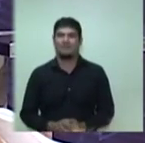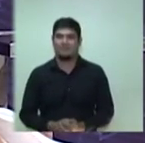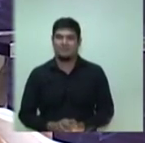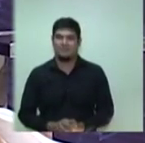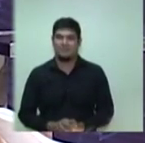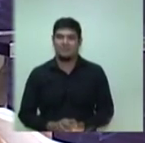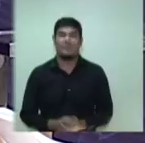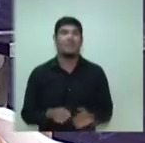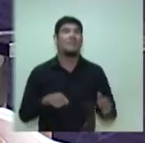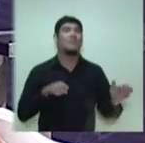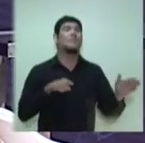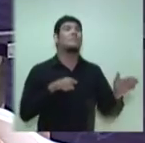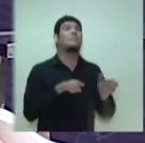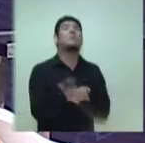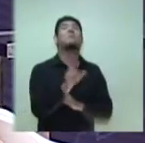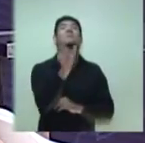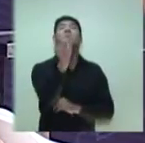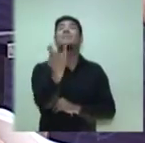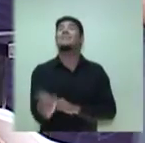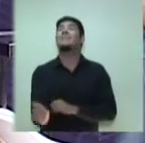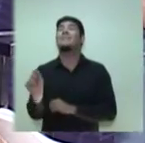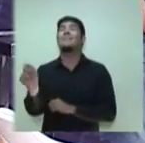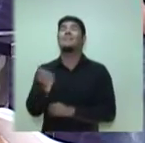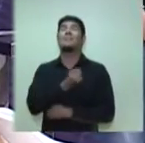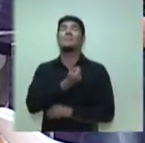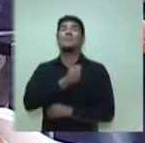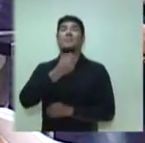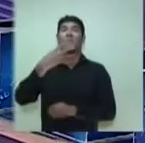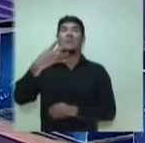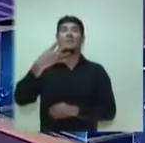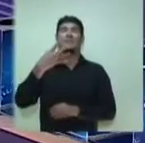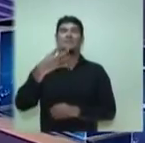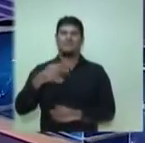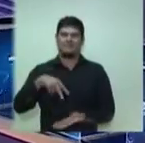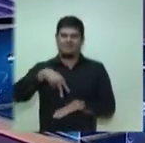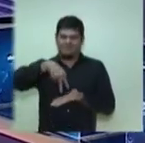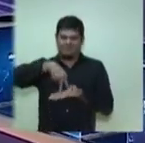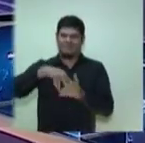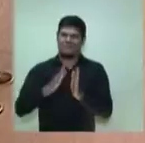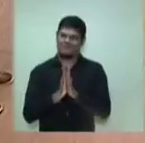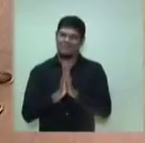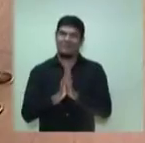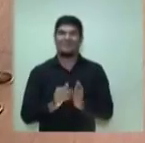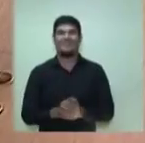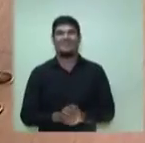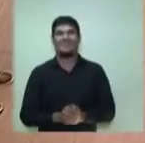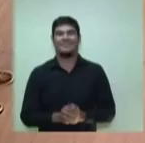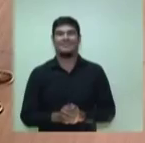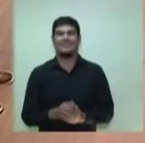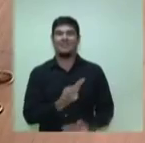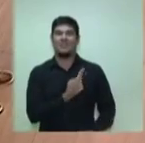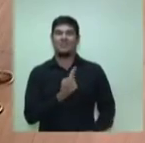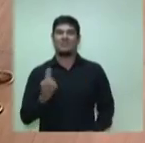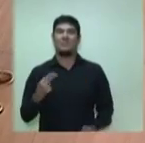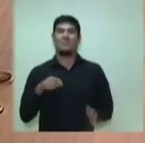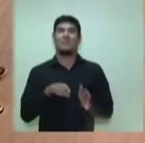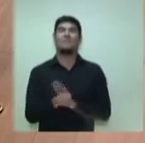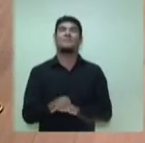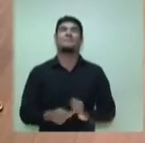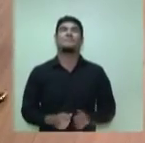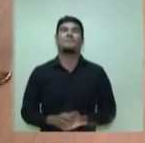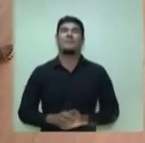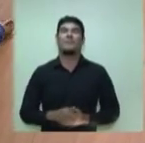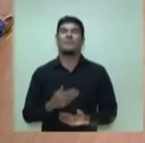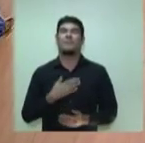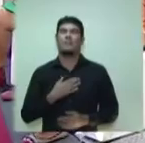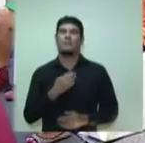Então, eleitor que vai fazer a pergunta agora, a gente é o eleitor de número 4. Pode se levantar, por gentileza, se identificar e fazer a sua pergunta em 30 segundos.